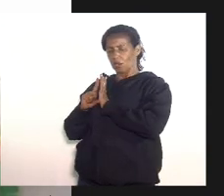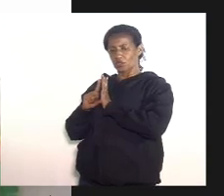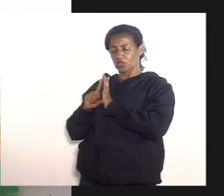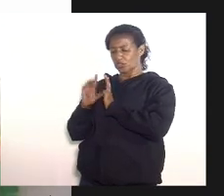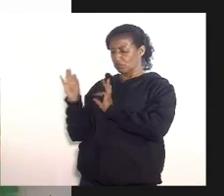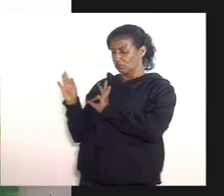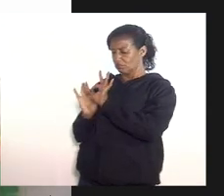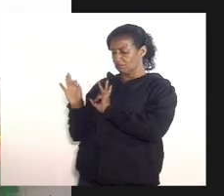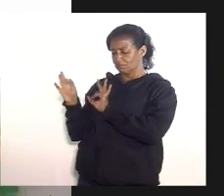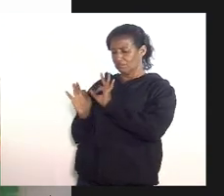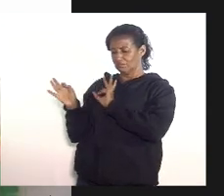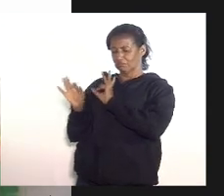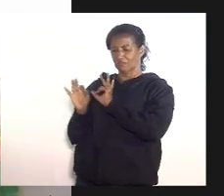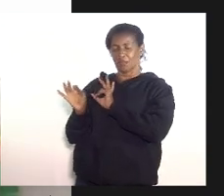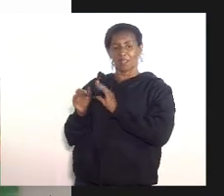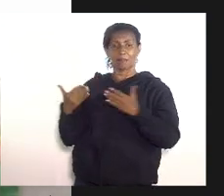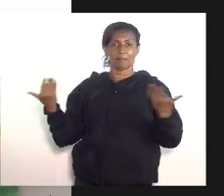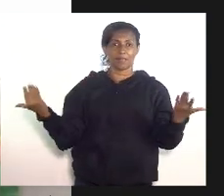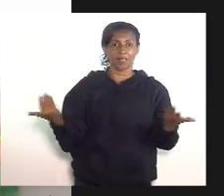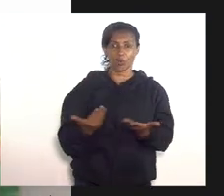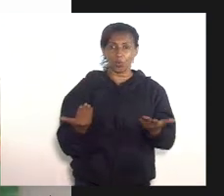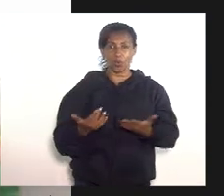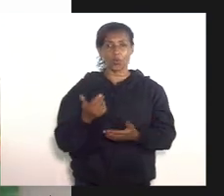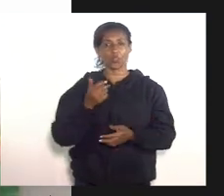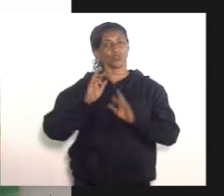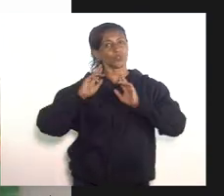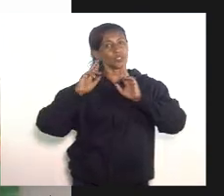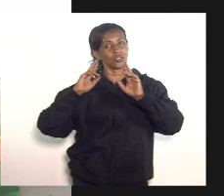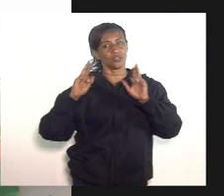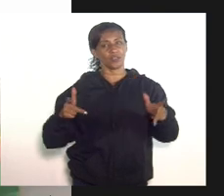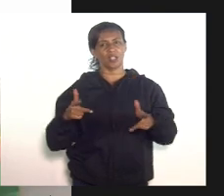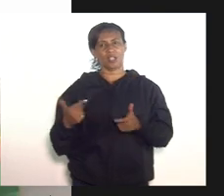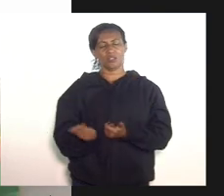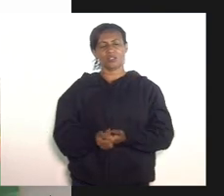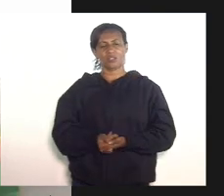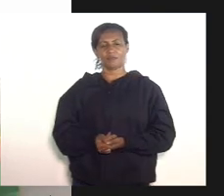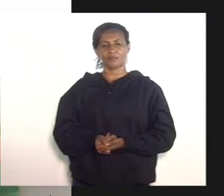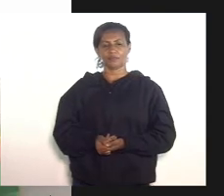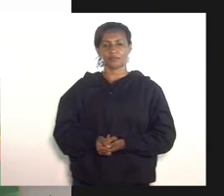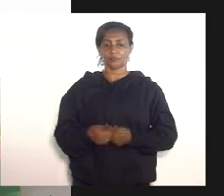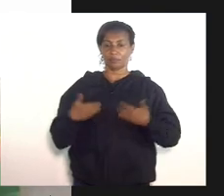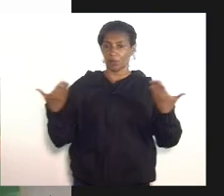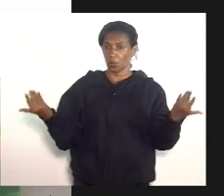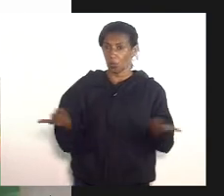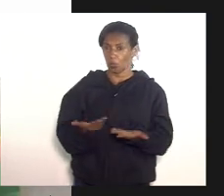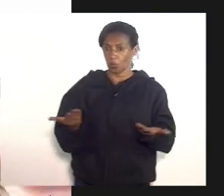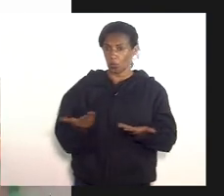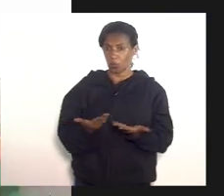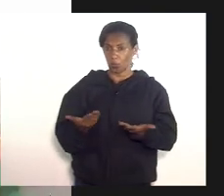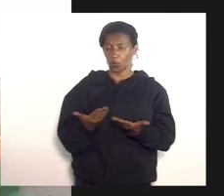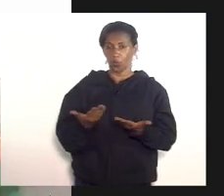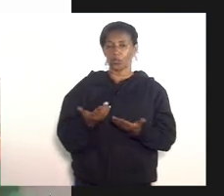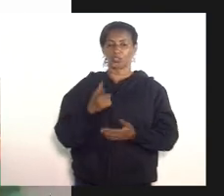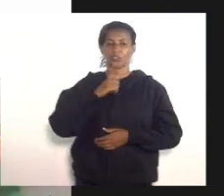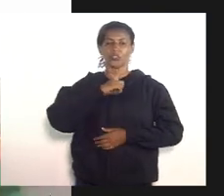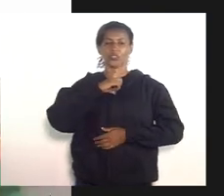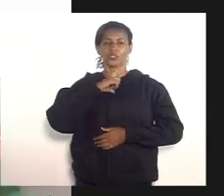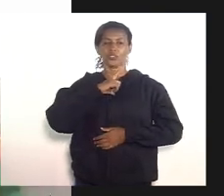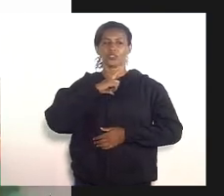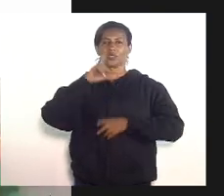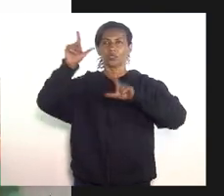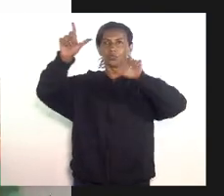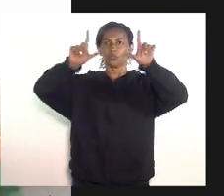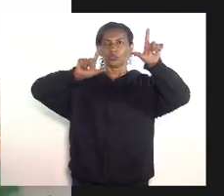tivesse uma situação limite nos kits intubação hoje a gente tem uma matéria grande